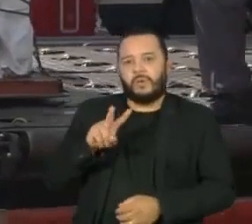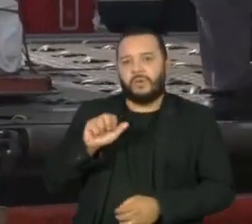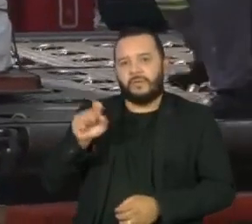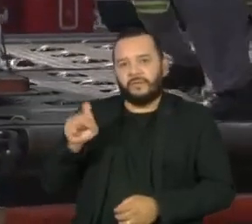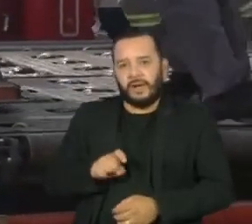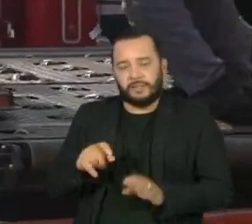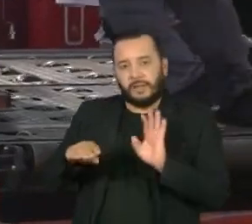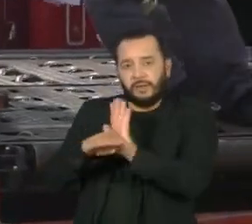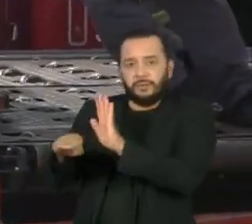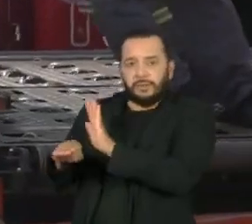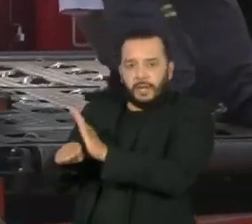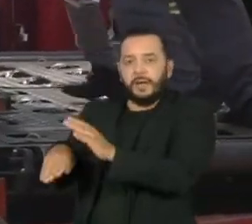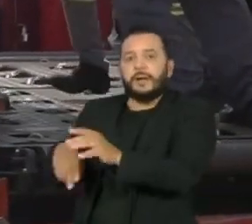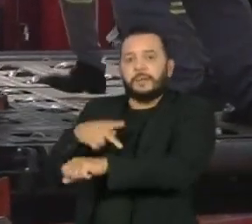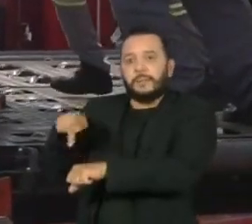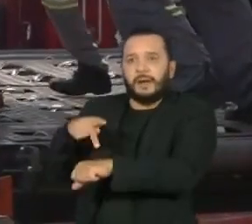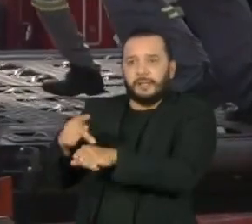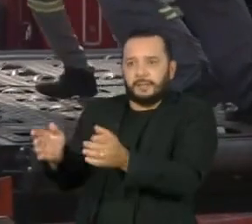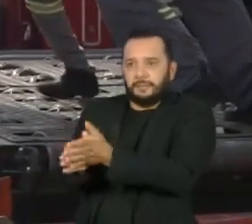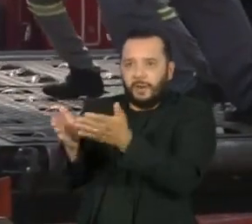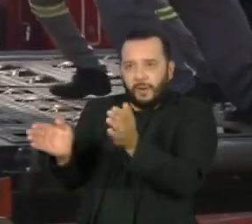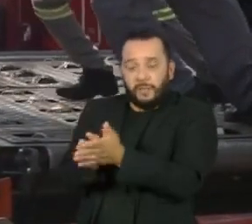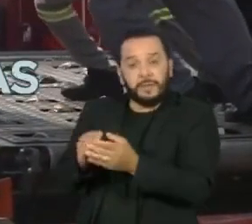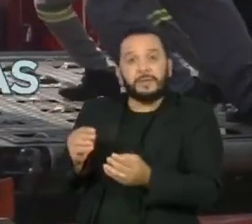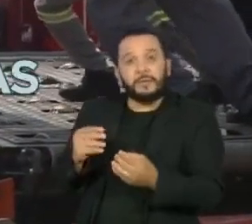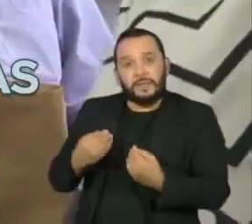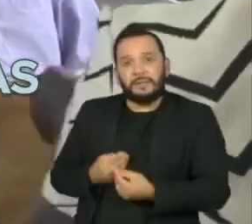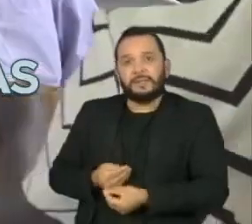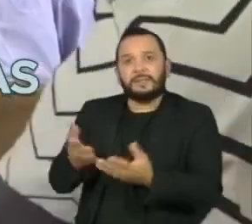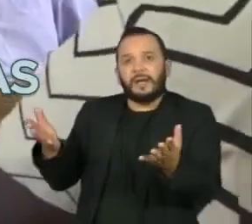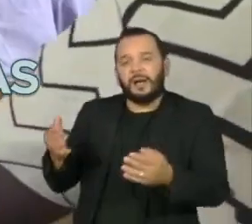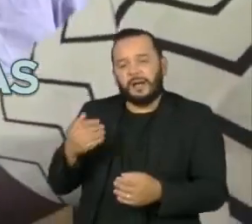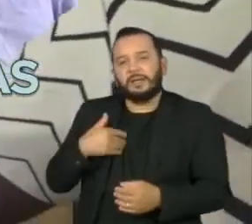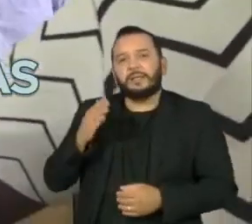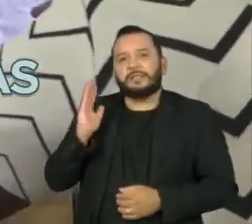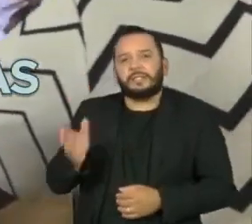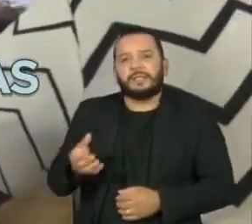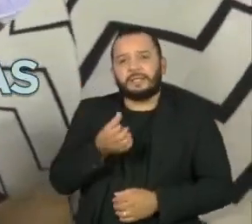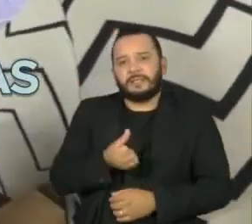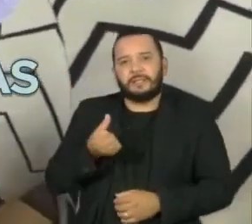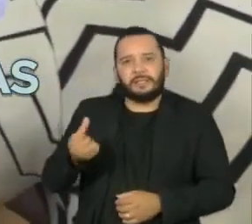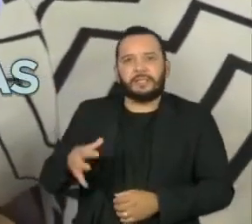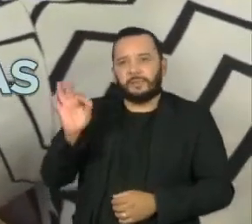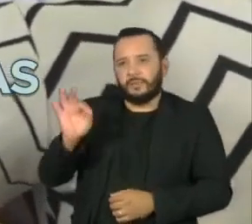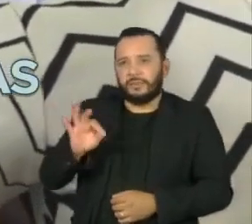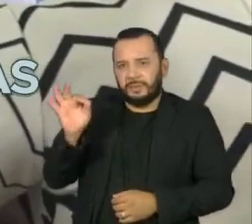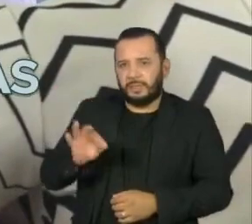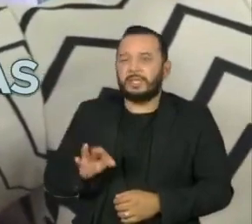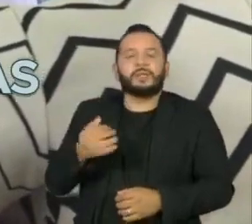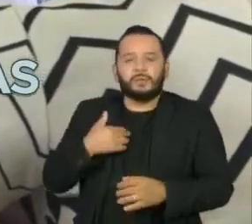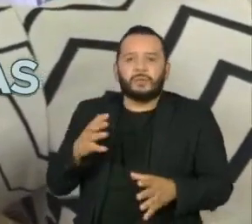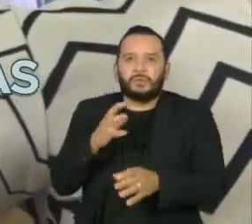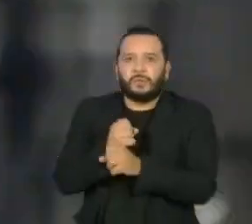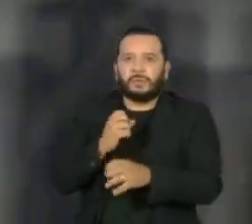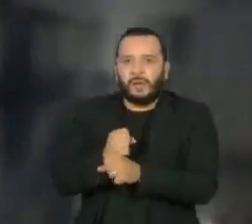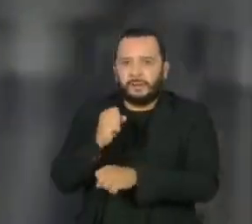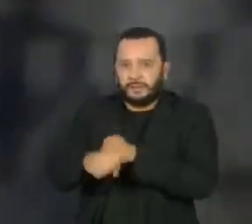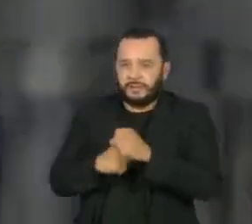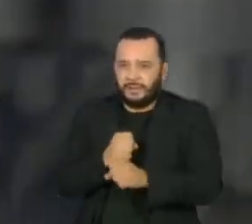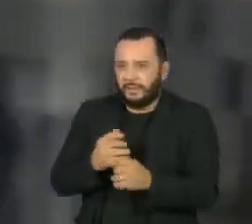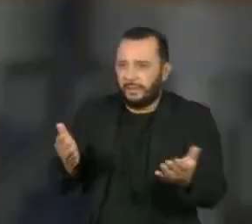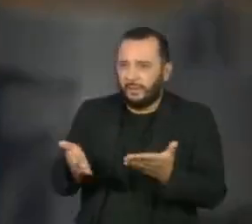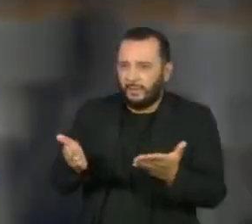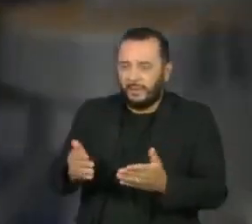vacinas aos países mais pobres, espera entregar apenas dois terços dos 2 bilhões de doses estimados para este ano.